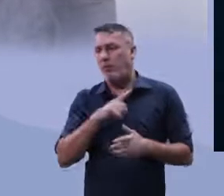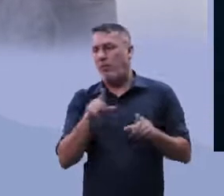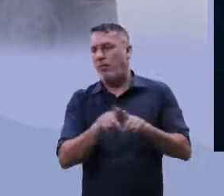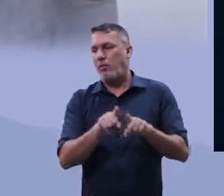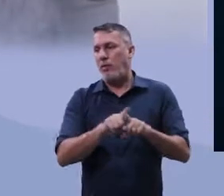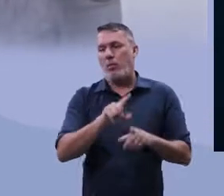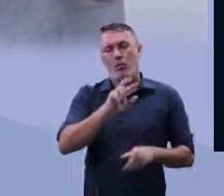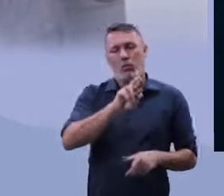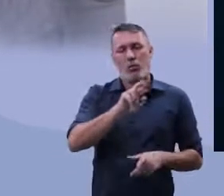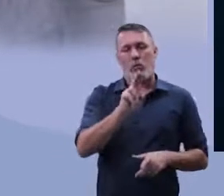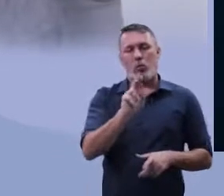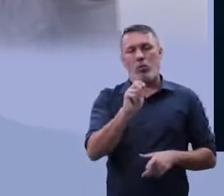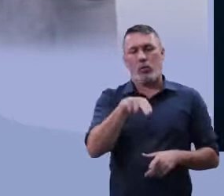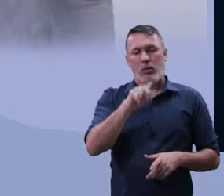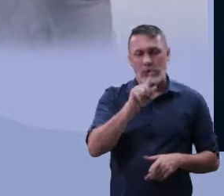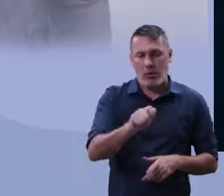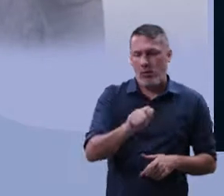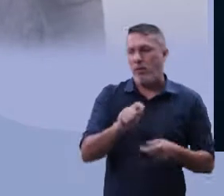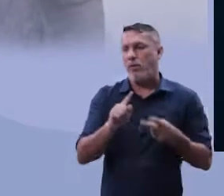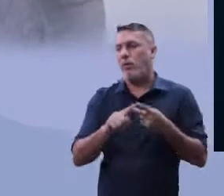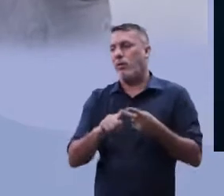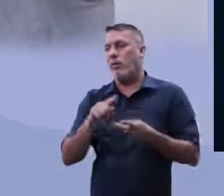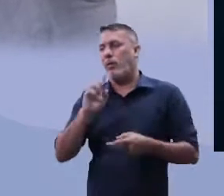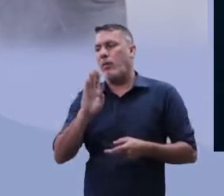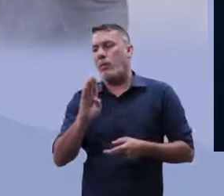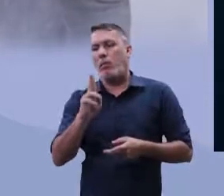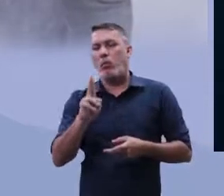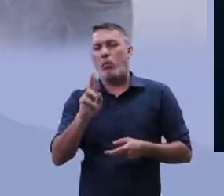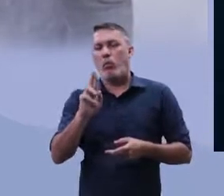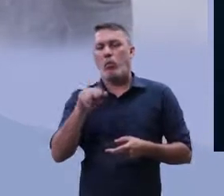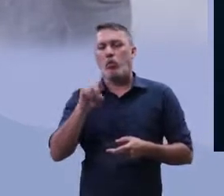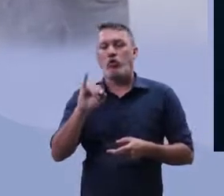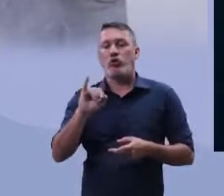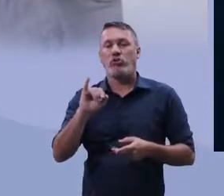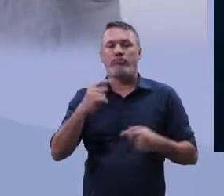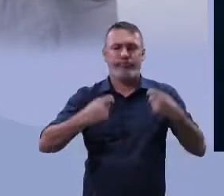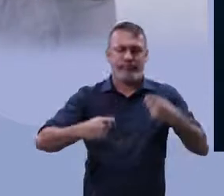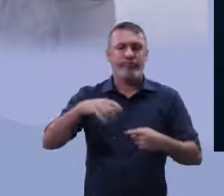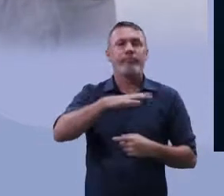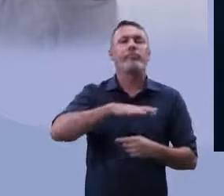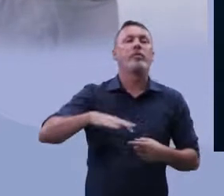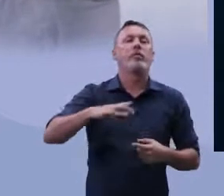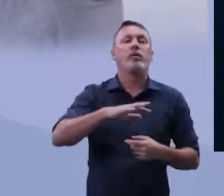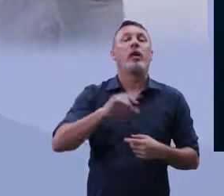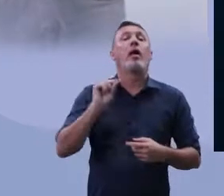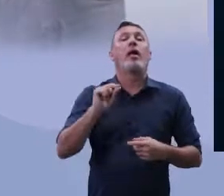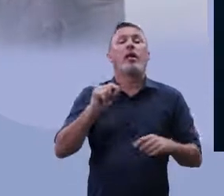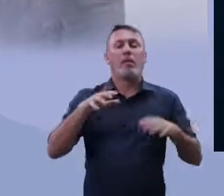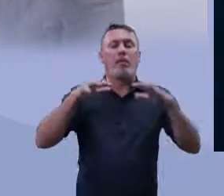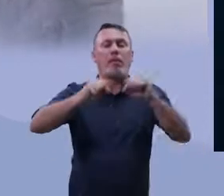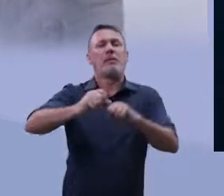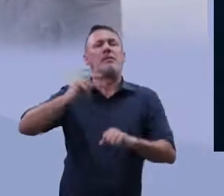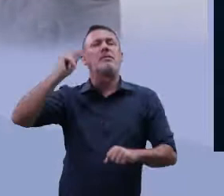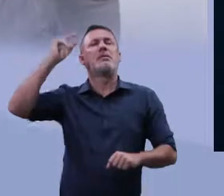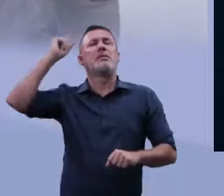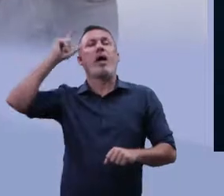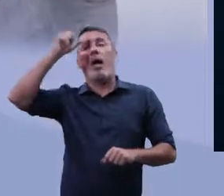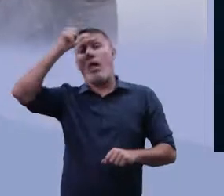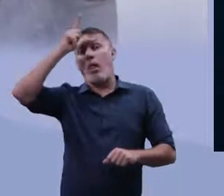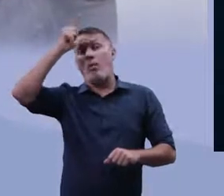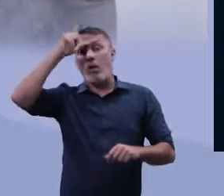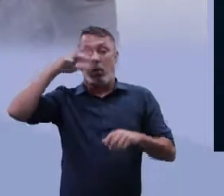ele chama a atenção entre os Hutus e os Tutsis. Nós temos que lembrar que a região fora colonizada pelos alemães e que,